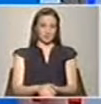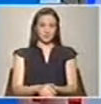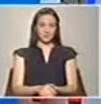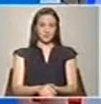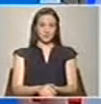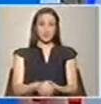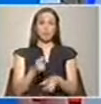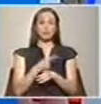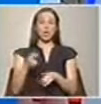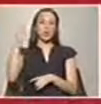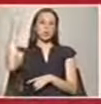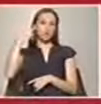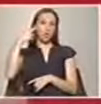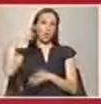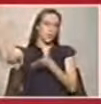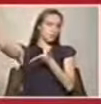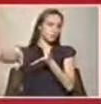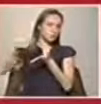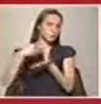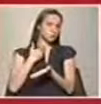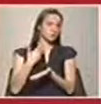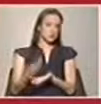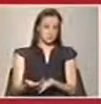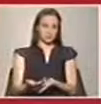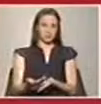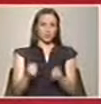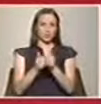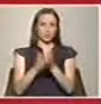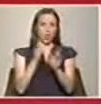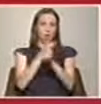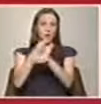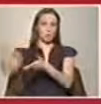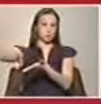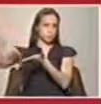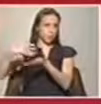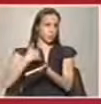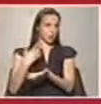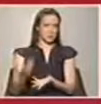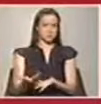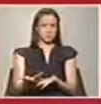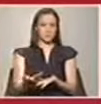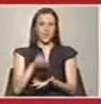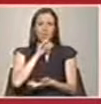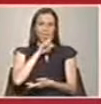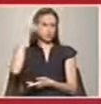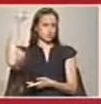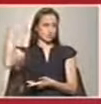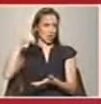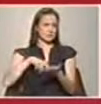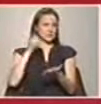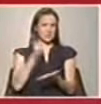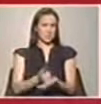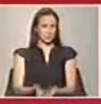Porque o sol, a luz solar é refletida daquilo que nos rodeia. Portanto, apanhamos sempre alguns